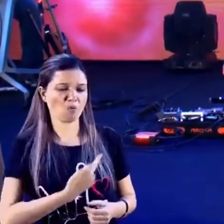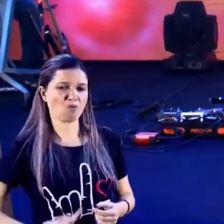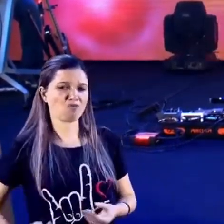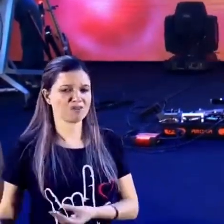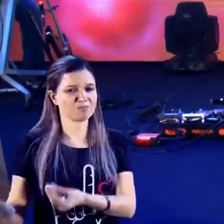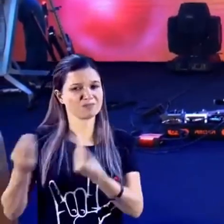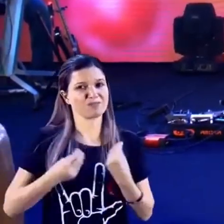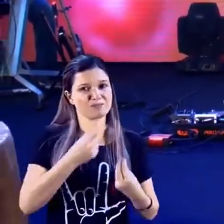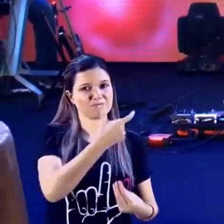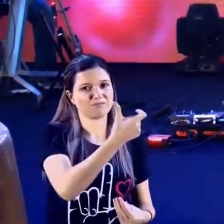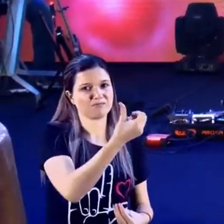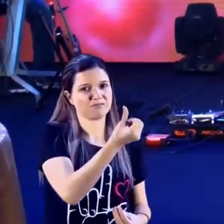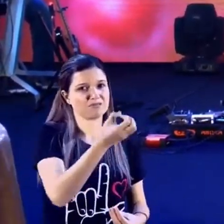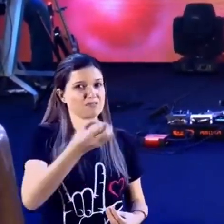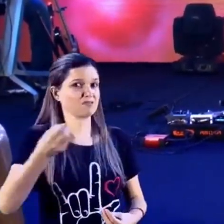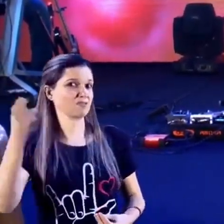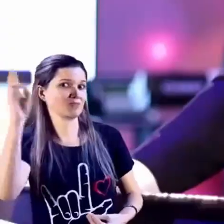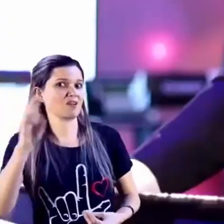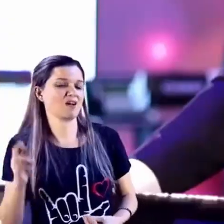pastor Ciro.